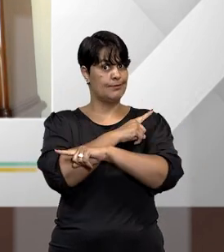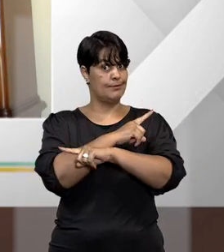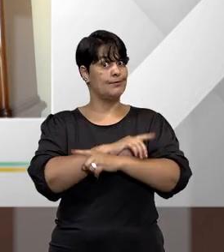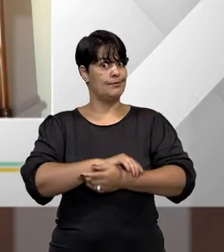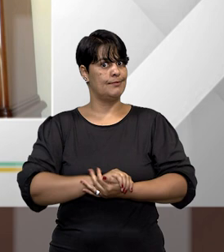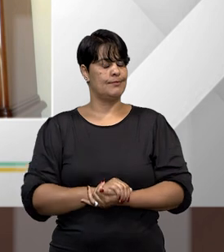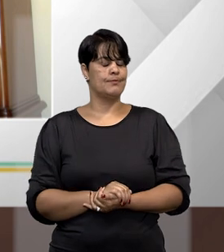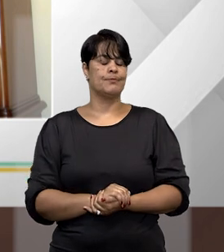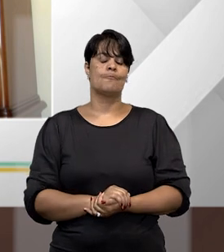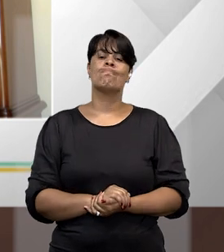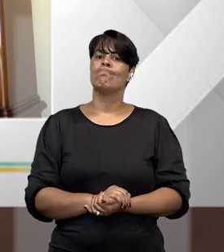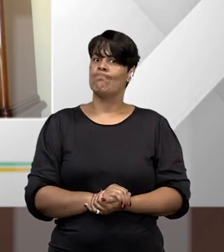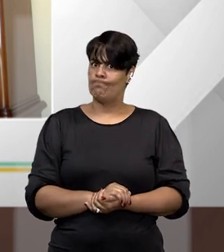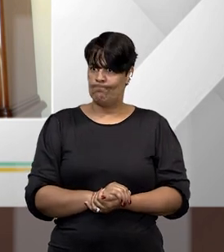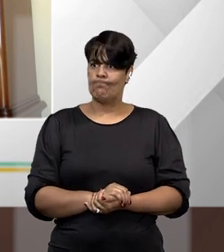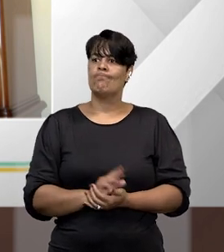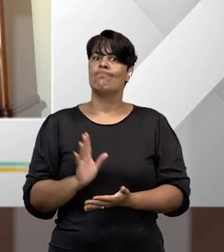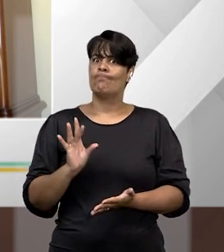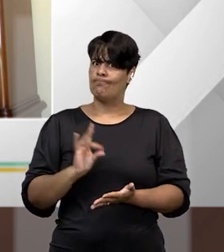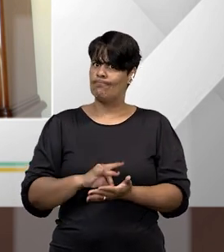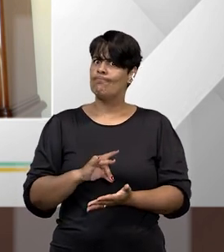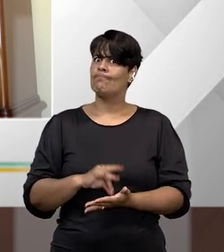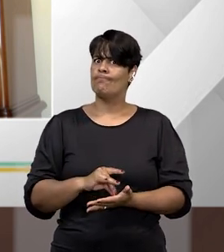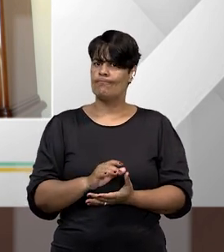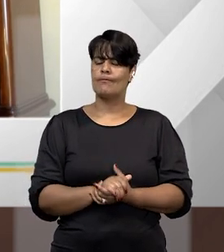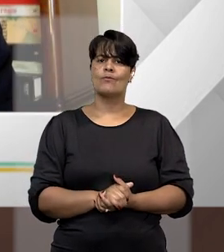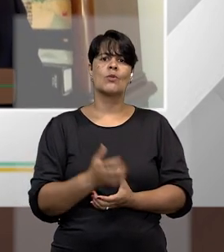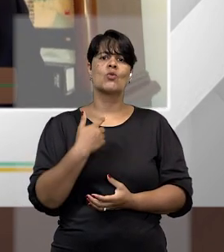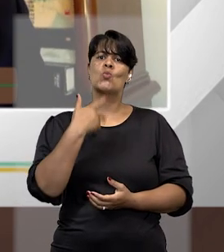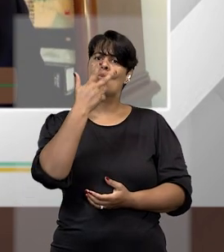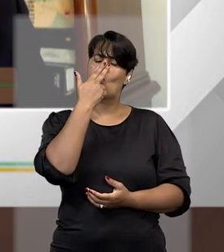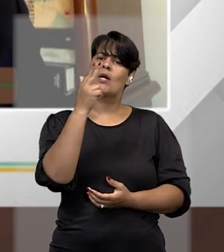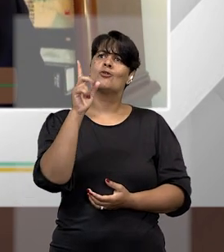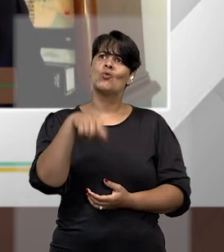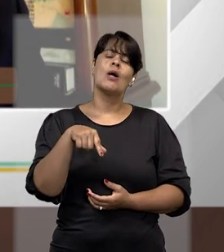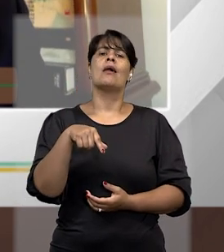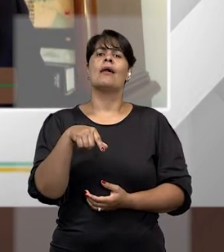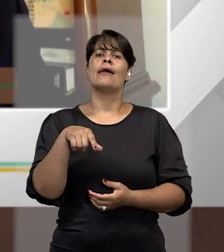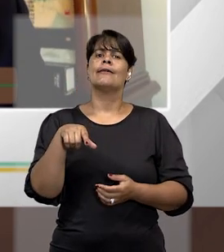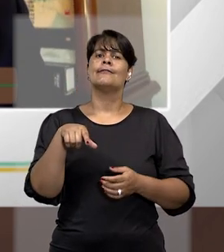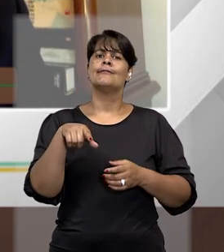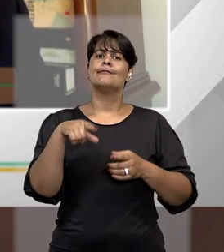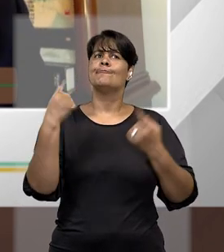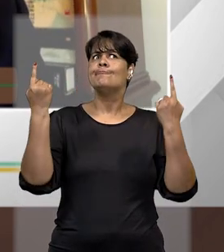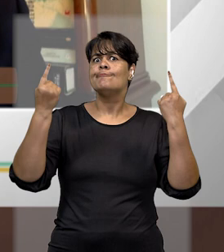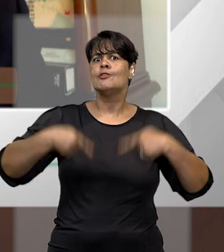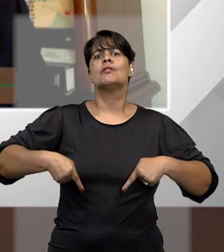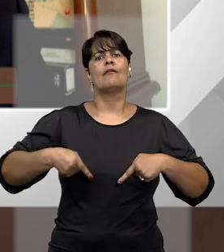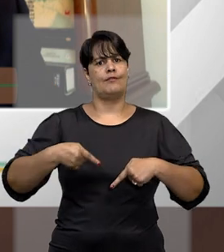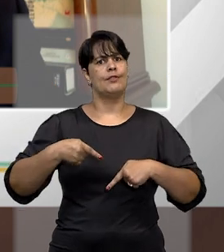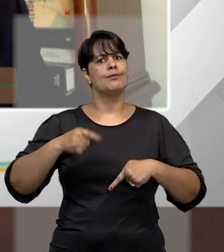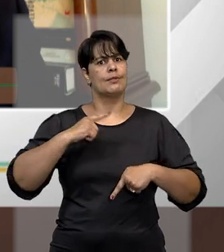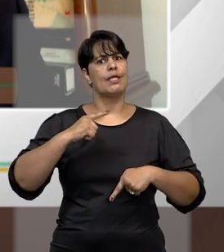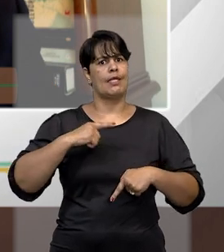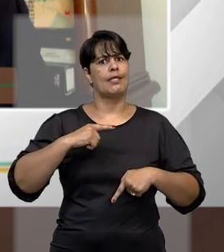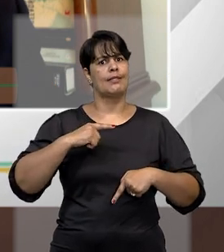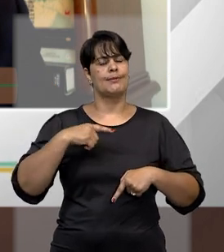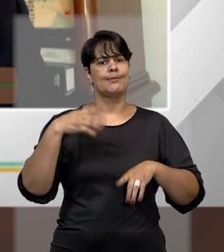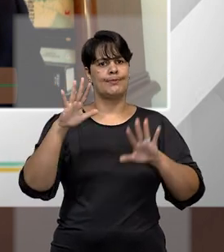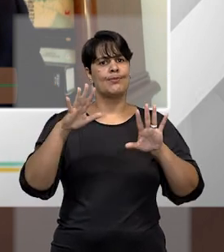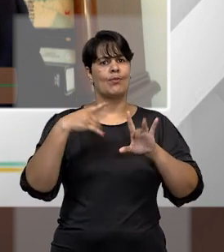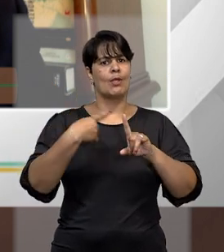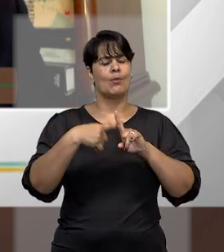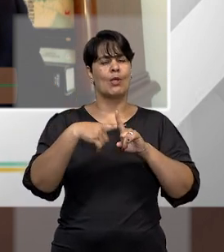um dos grandes desafios de qualquer legislador que pretenda tratar do assunto que nós estamos tratando. Ora, eu fico muito